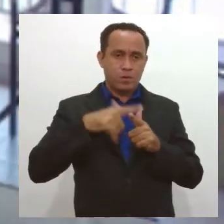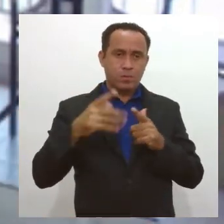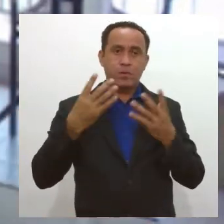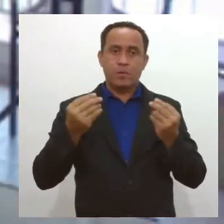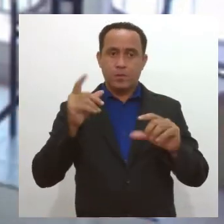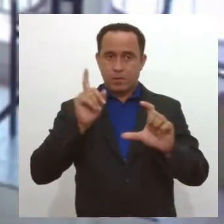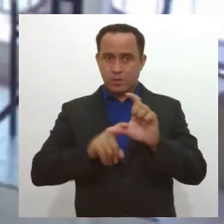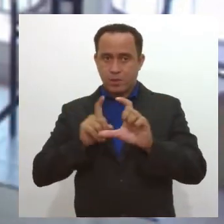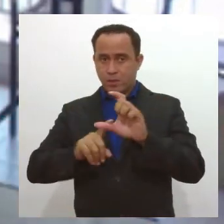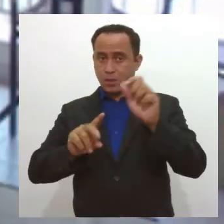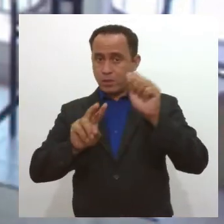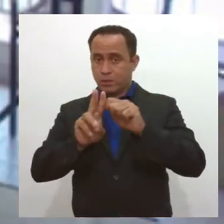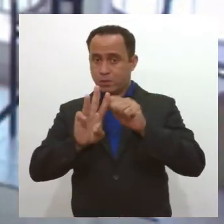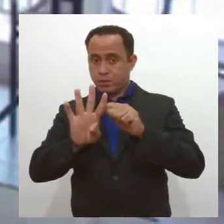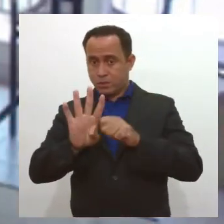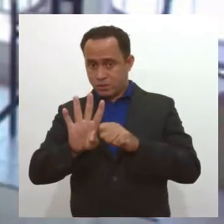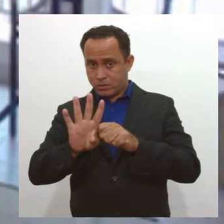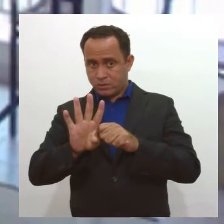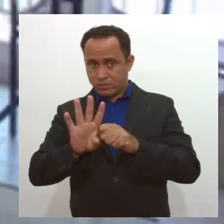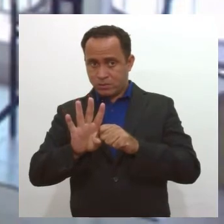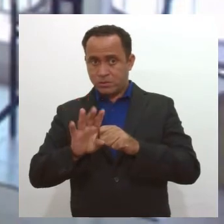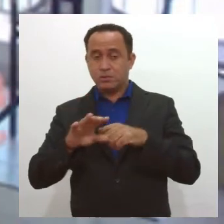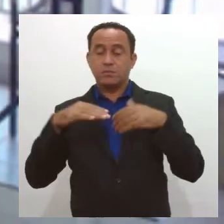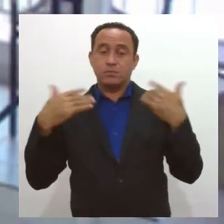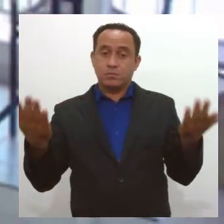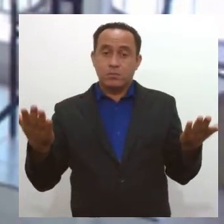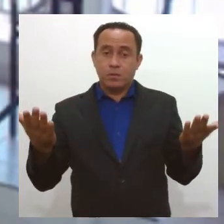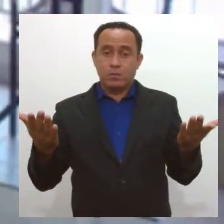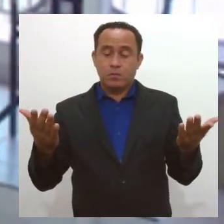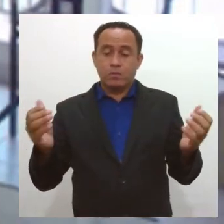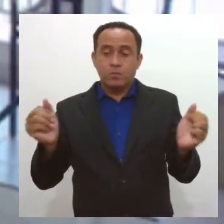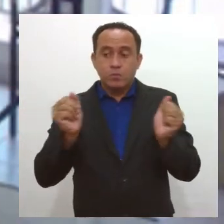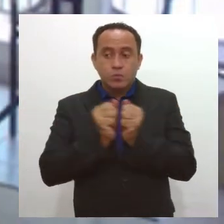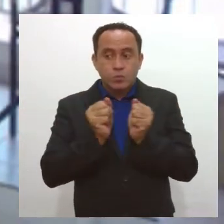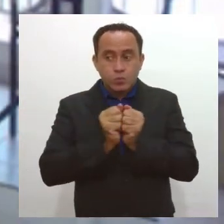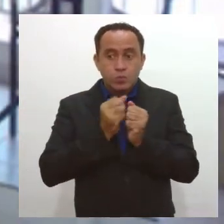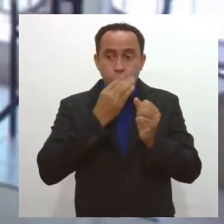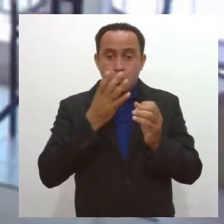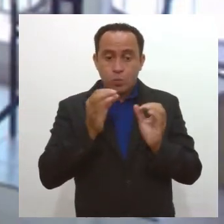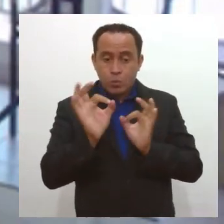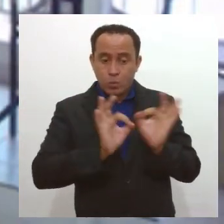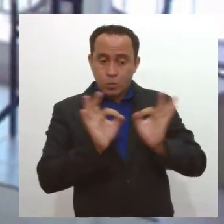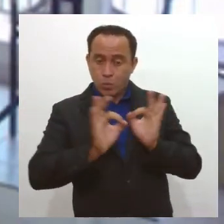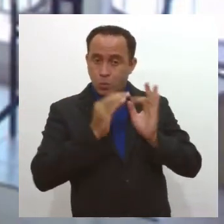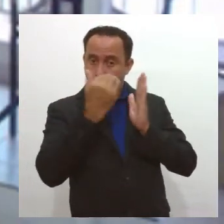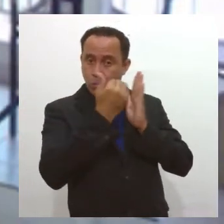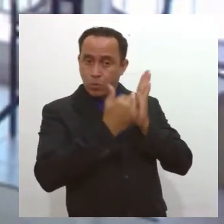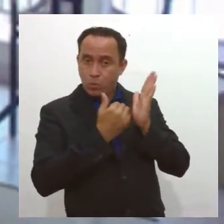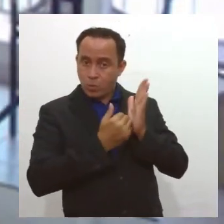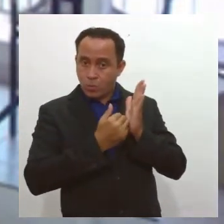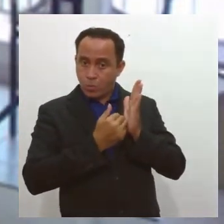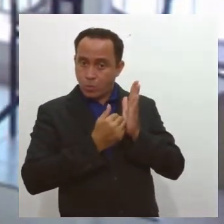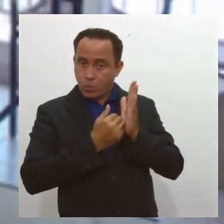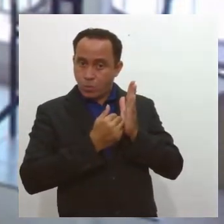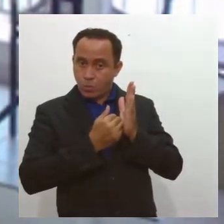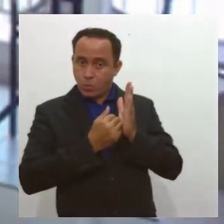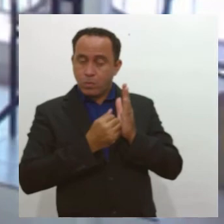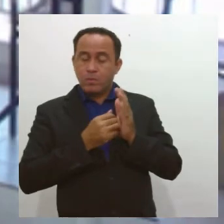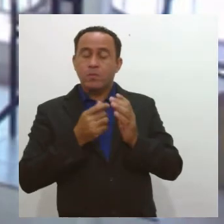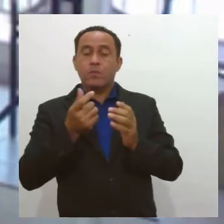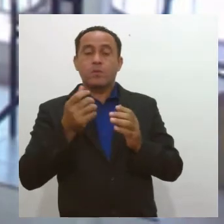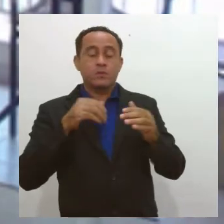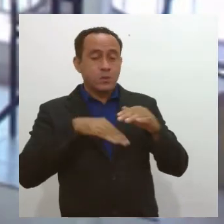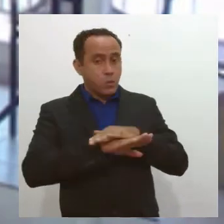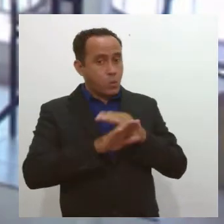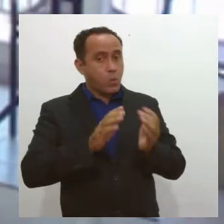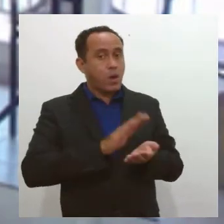esses três meses sem auxílio deixaram. Então, junto com um bom planejamento, economia ao máximo que puder com um